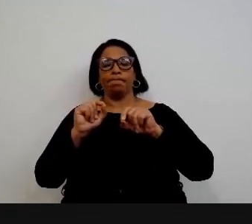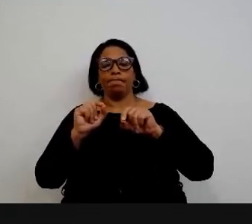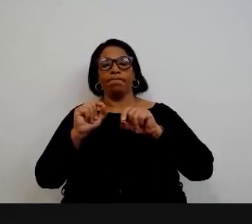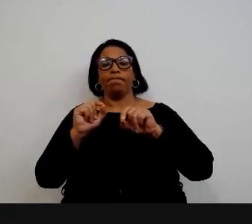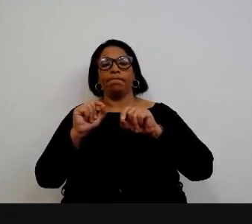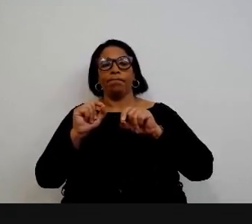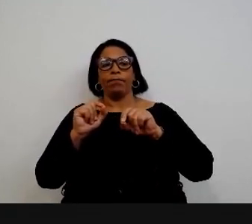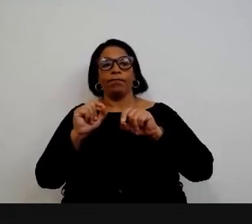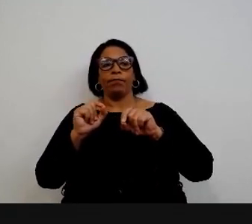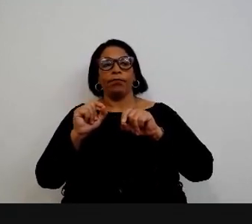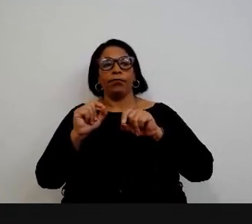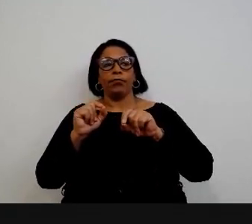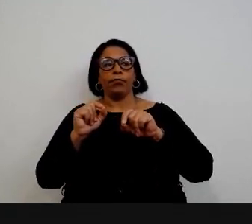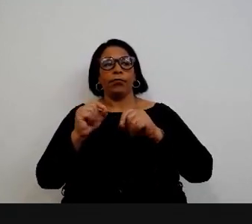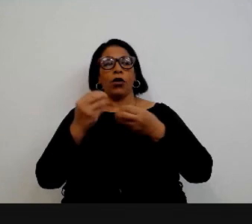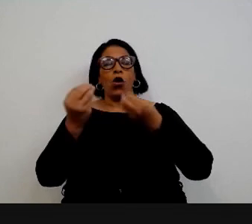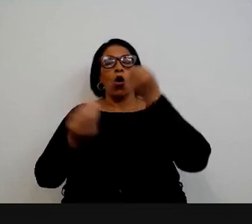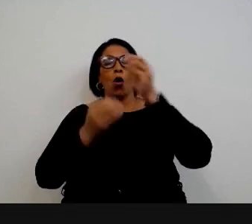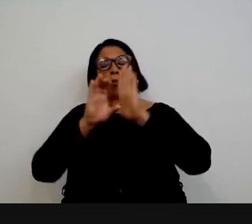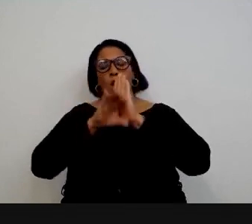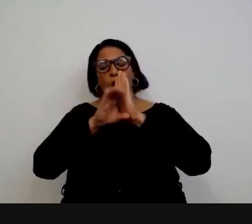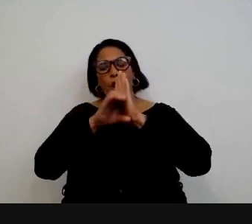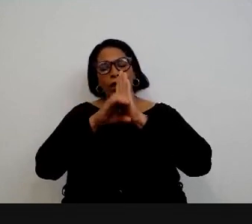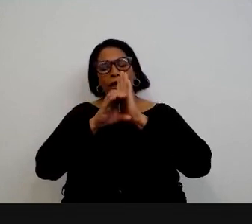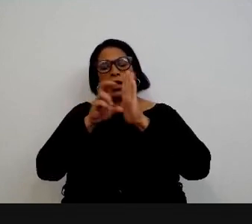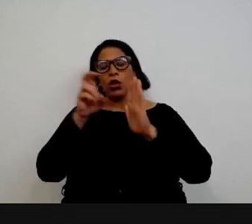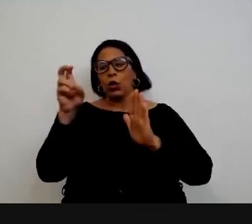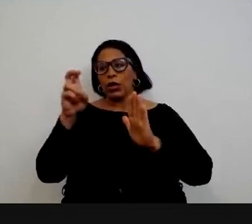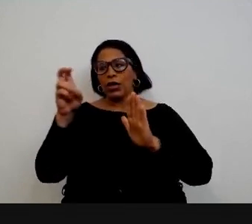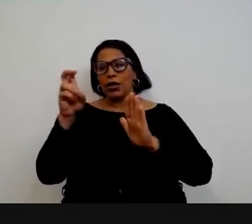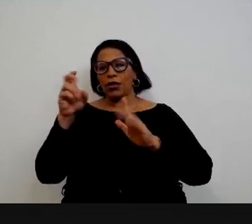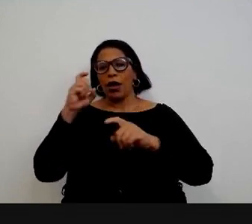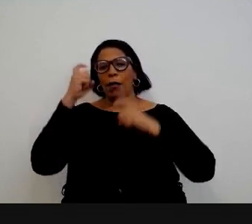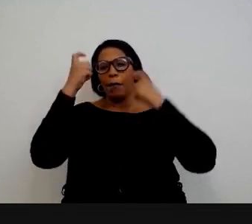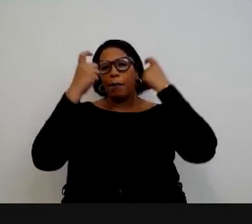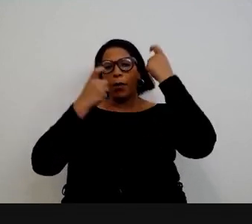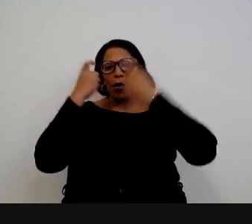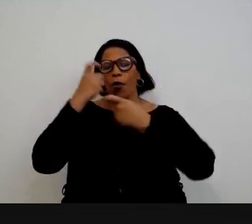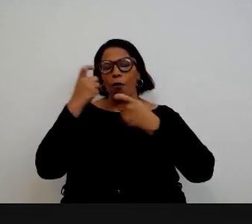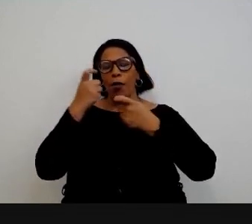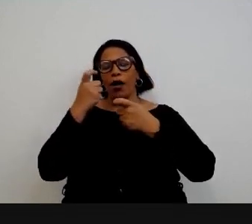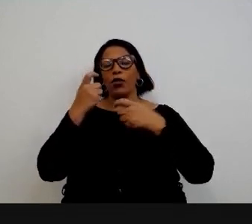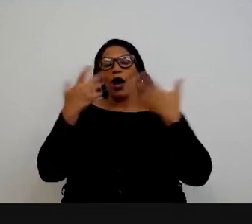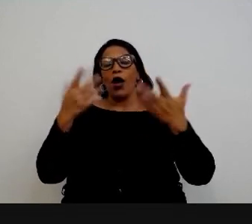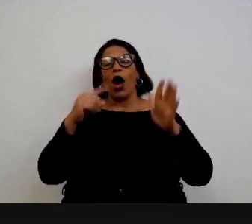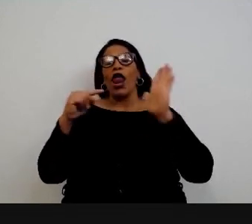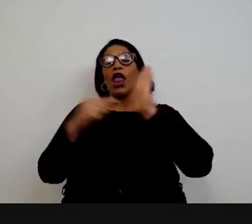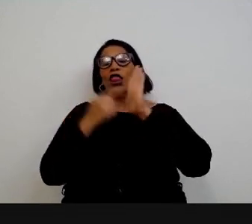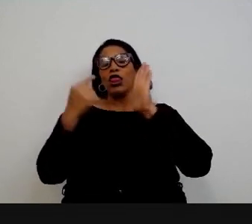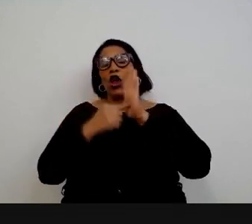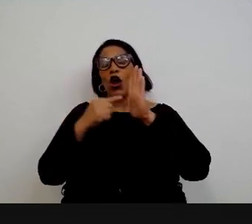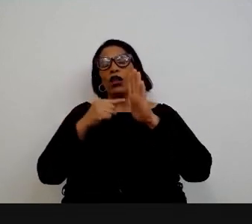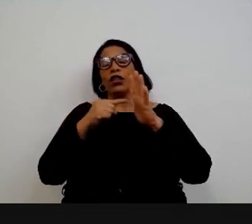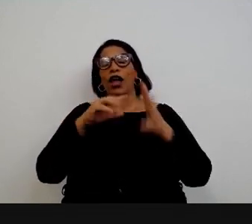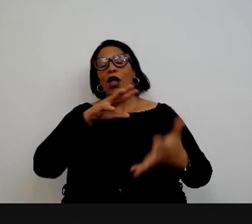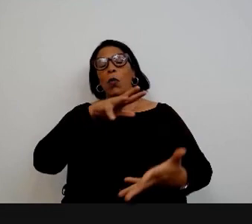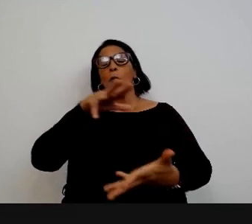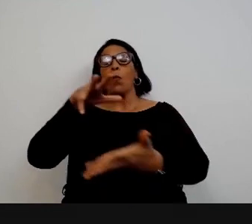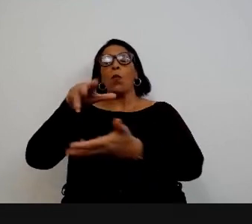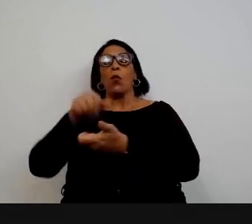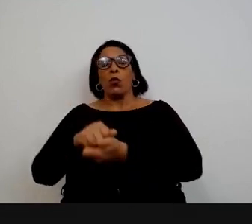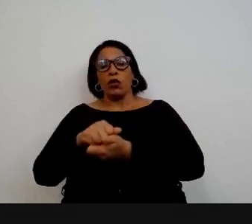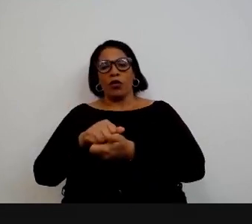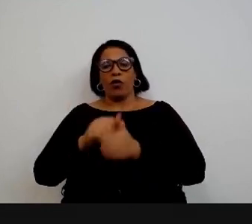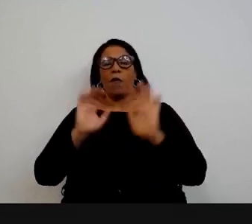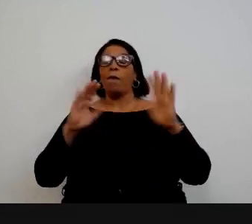acabou de conseguir o conceito 5 e já está preocupado com a internacionalização ele pergunta aliás primeiro ele